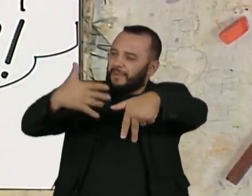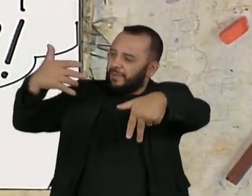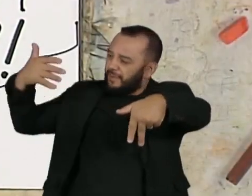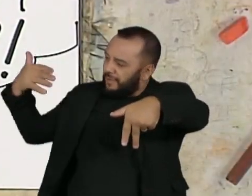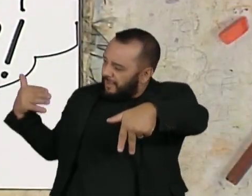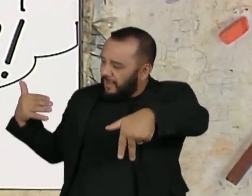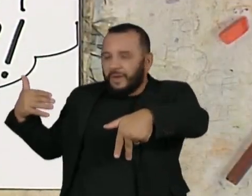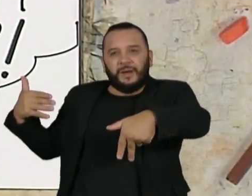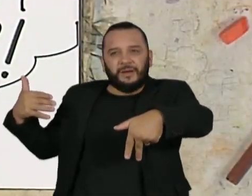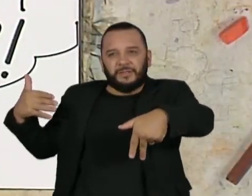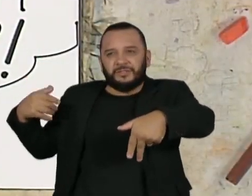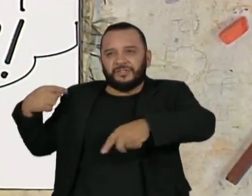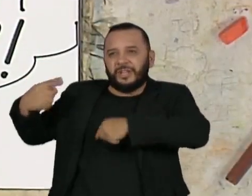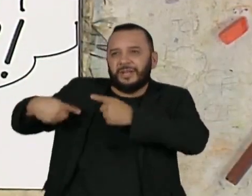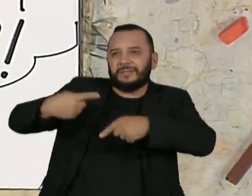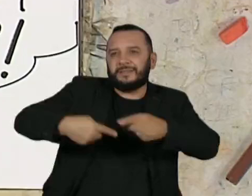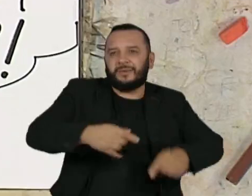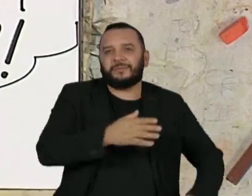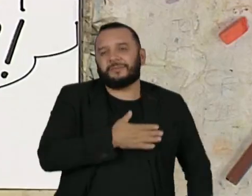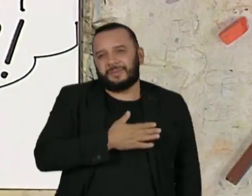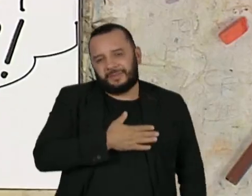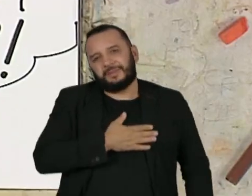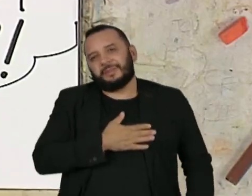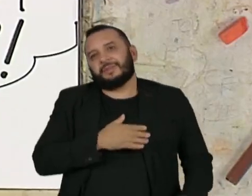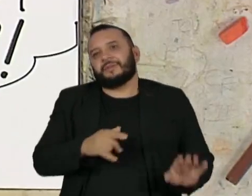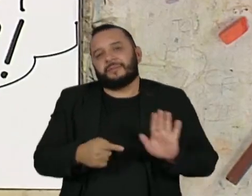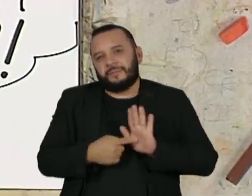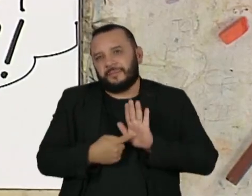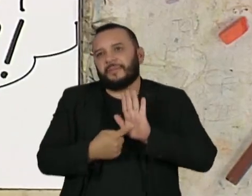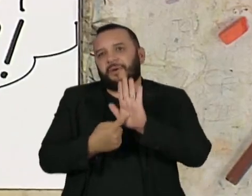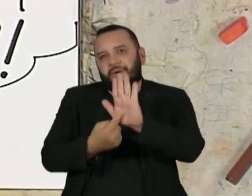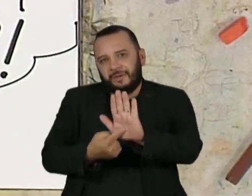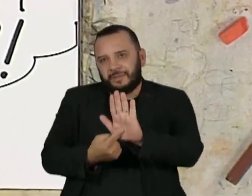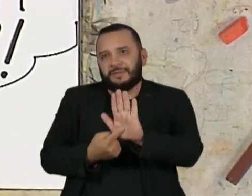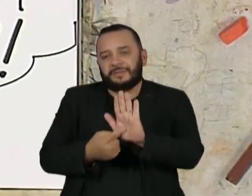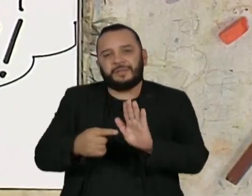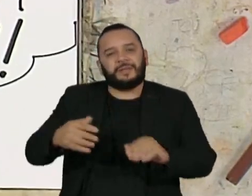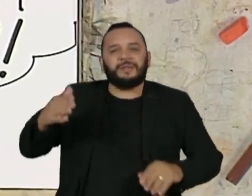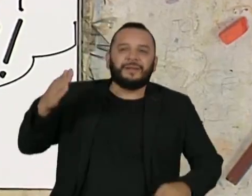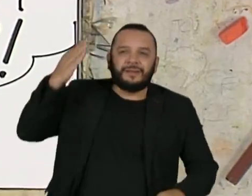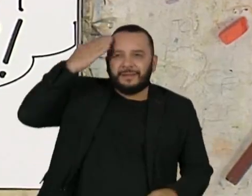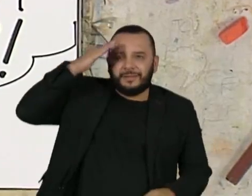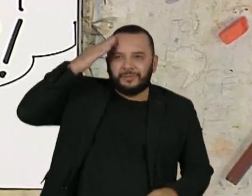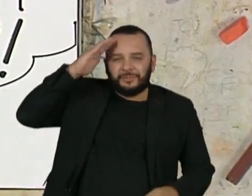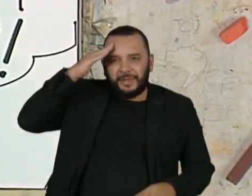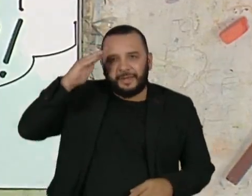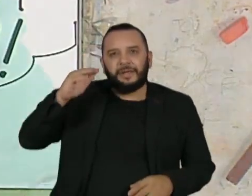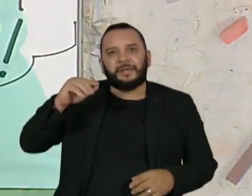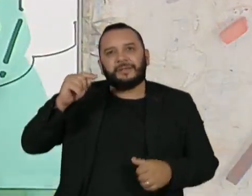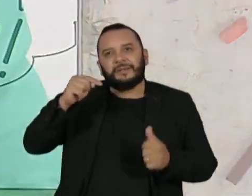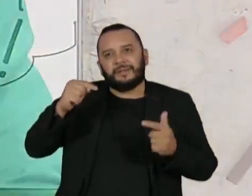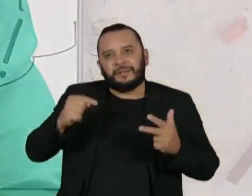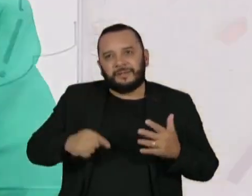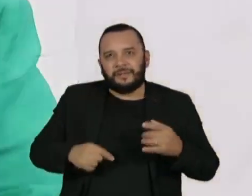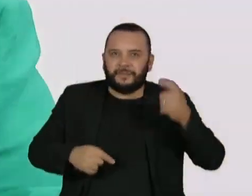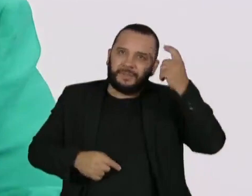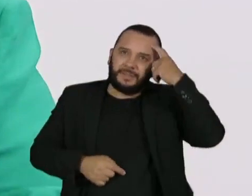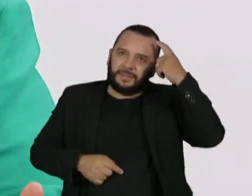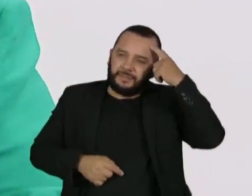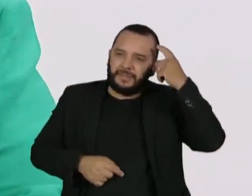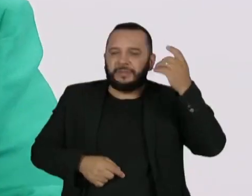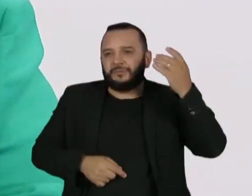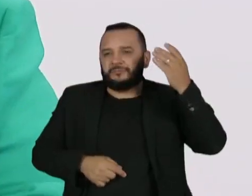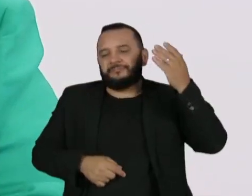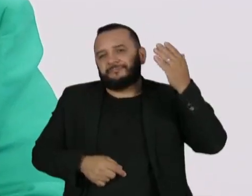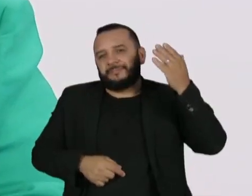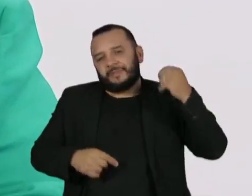lógico que esses números dão margem a qualquer outro tipo de interpretação, qualquer outro tipo de pensamento. Mas